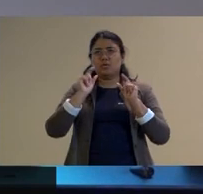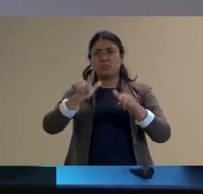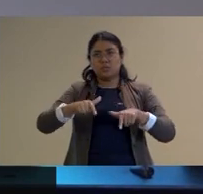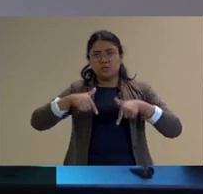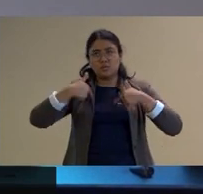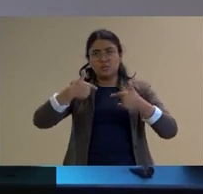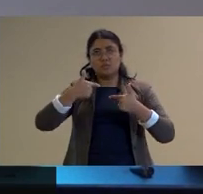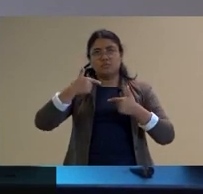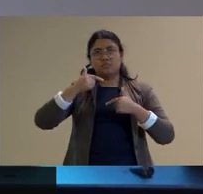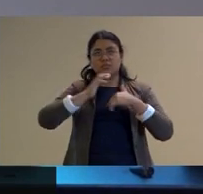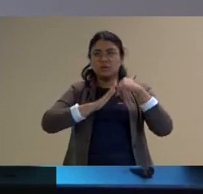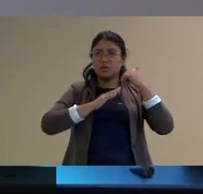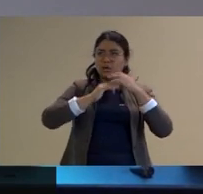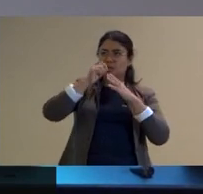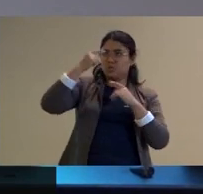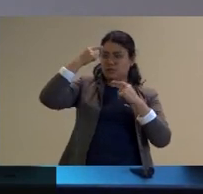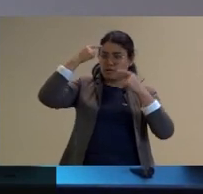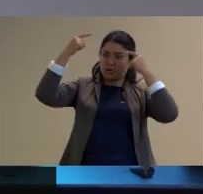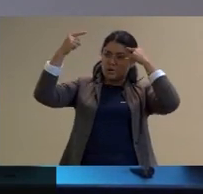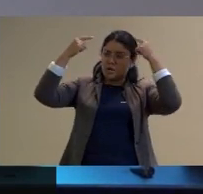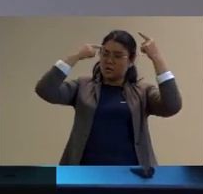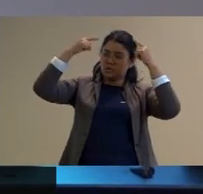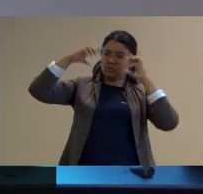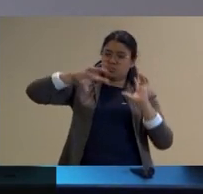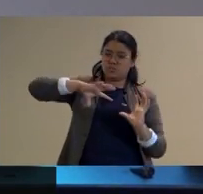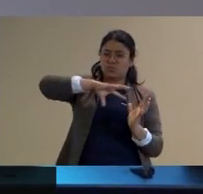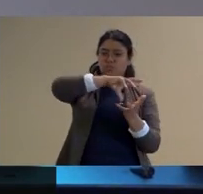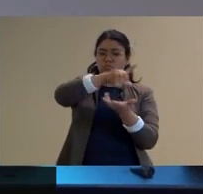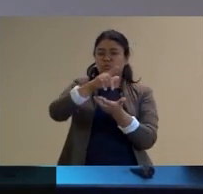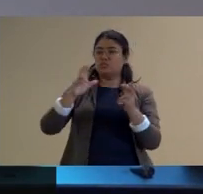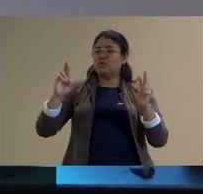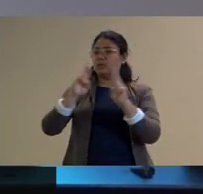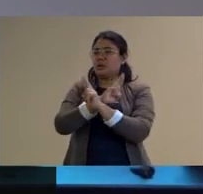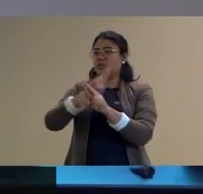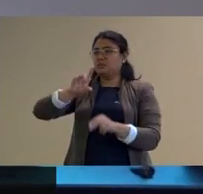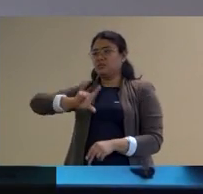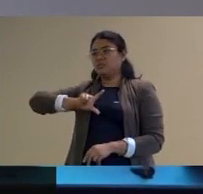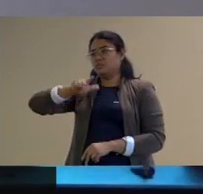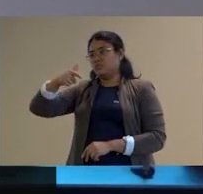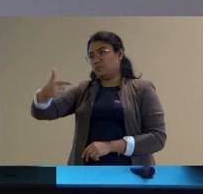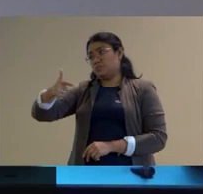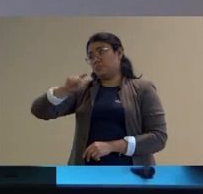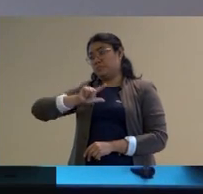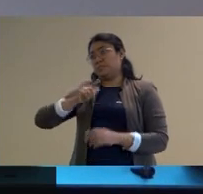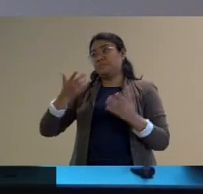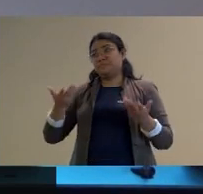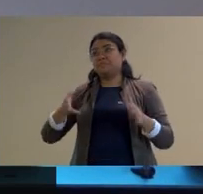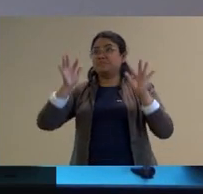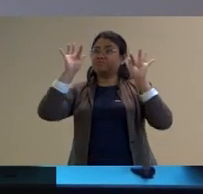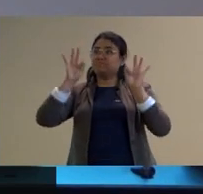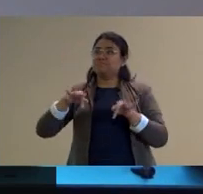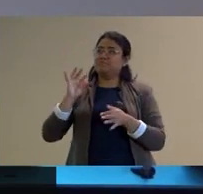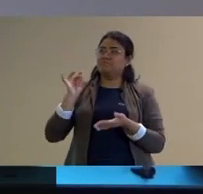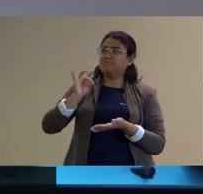criativa da criança sobre o mundo na relação com o outro e aí para finalizar mesmo